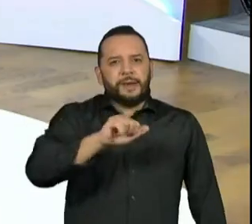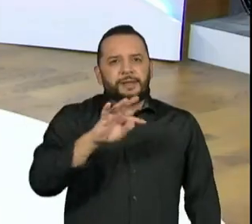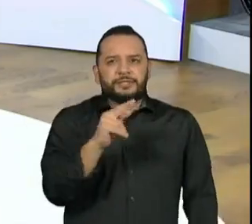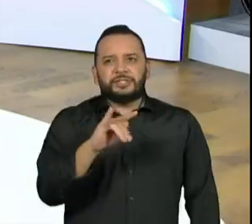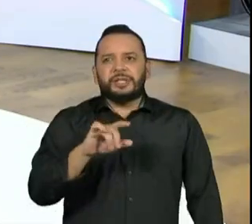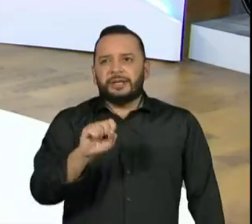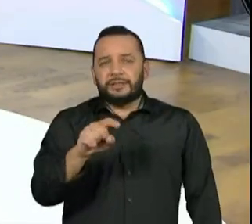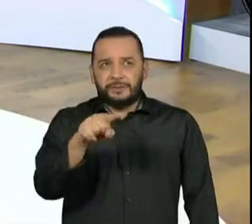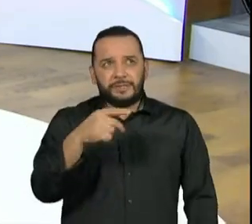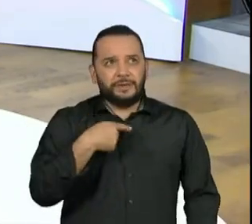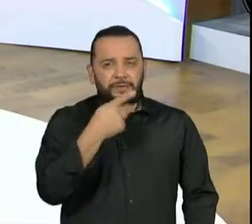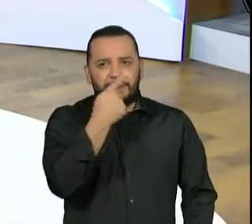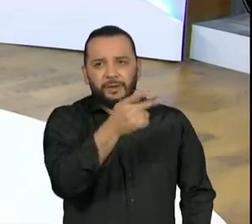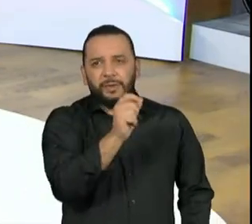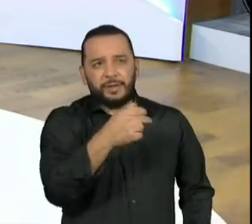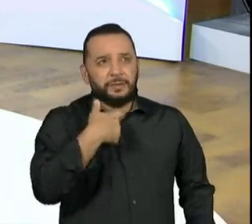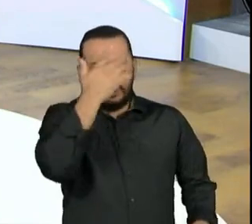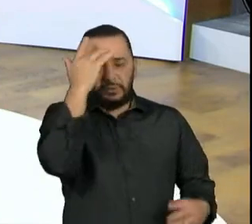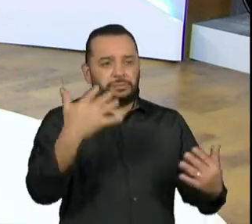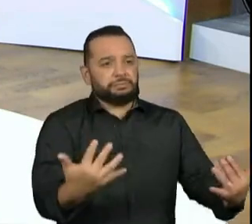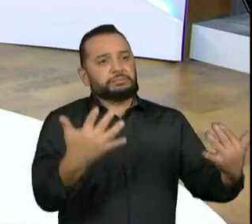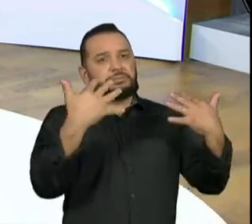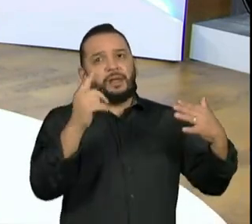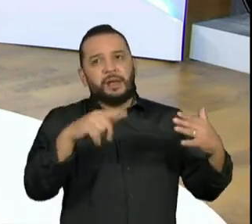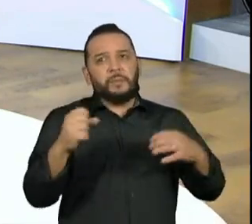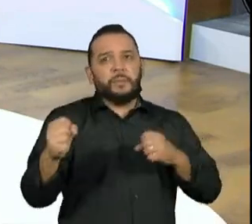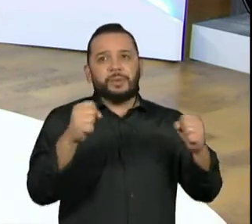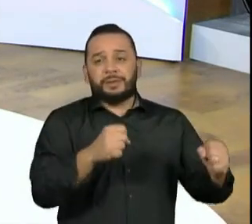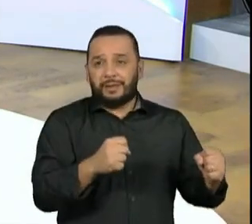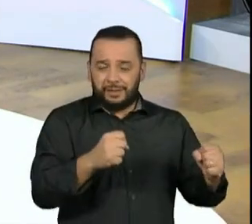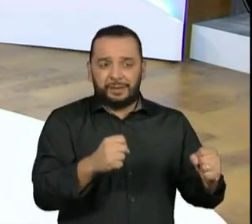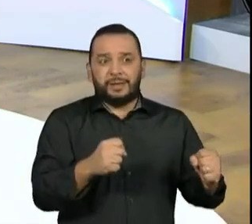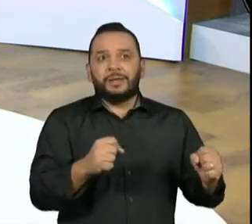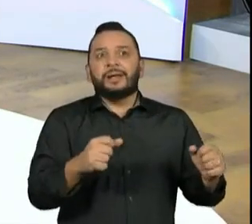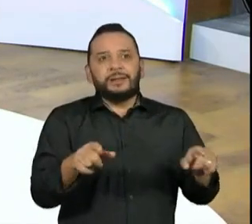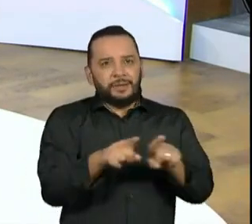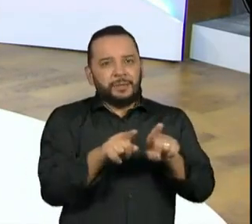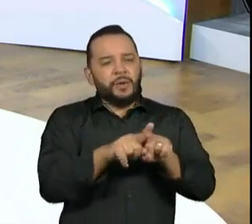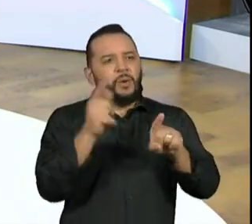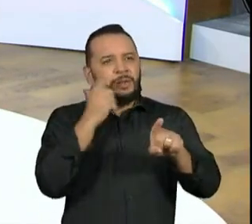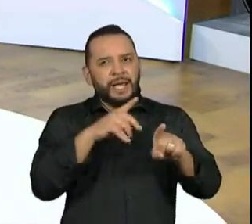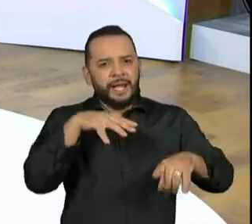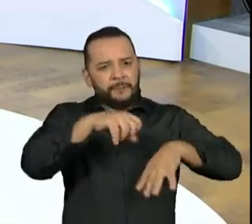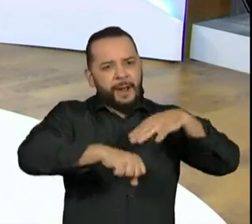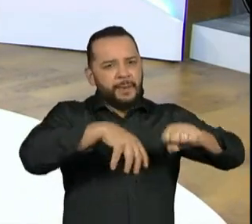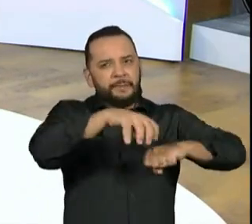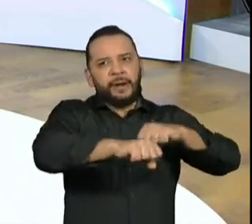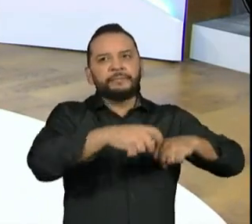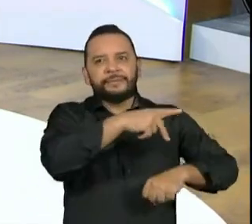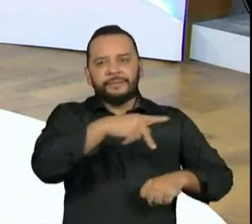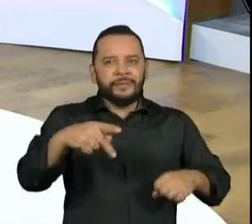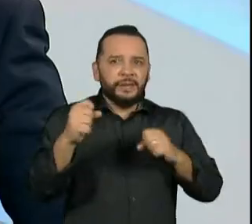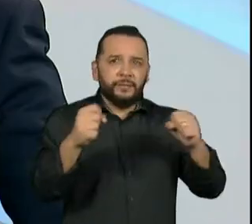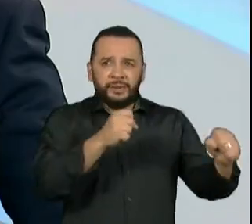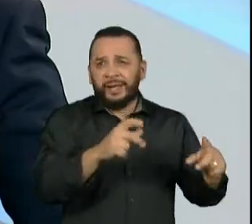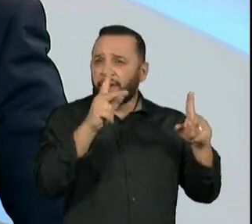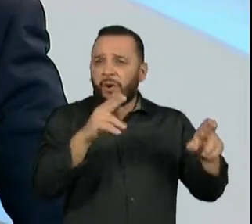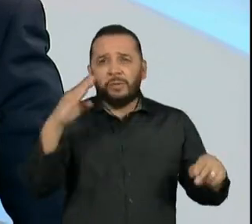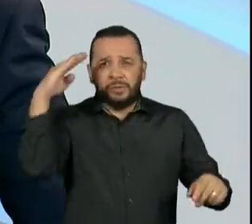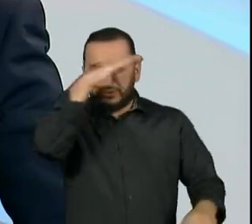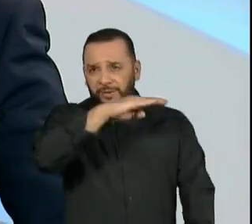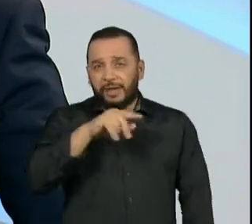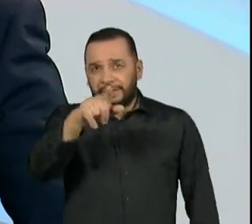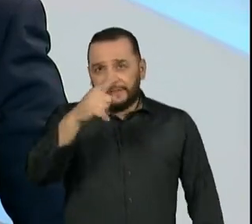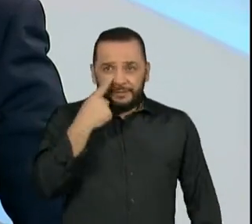Porque você falou, o populismo se torna um problema quando ele chega ao poder. E aqui no Brasil, a chegada do Bolsonaro ao poder, depois